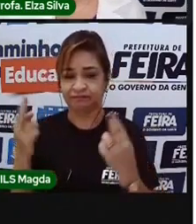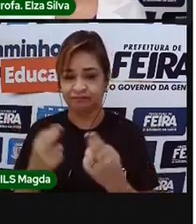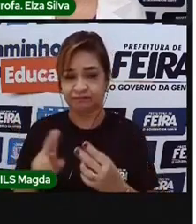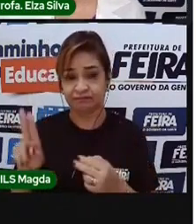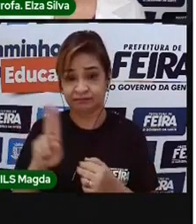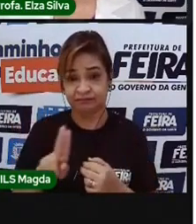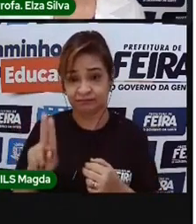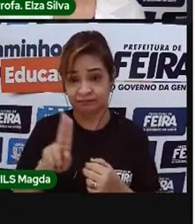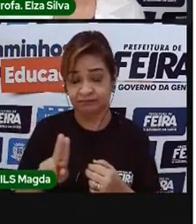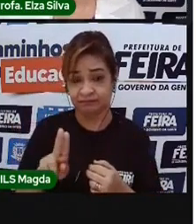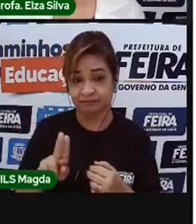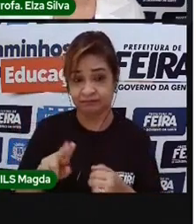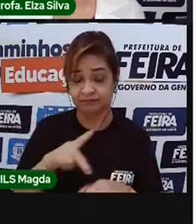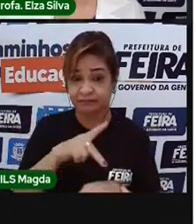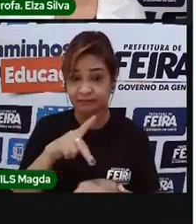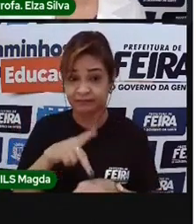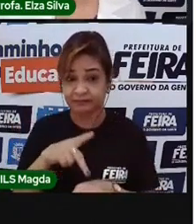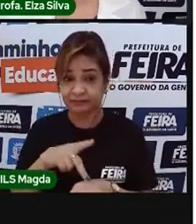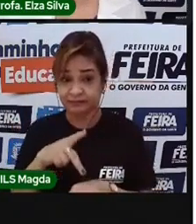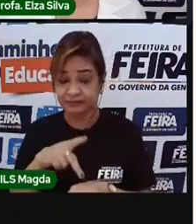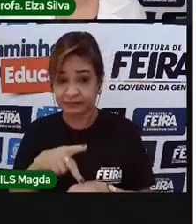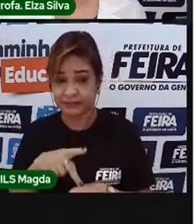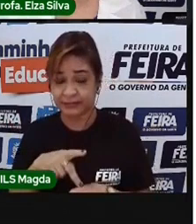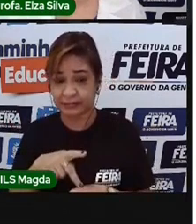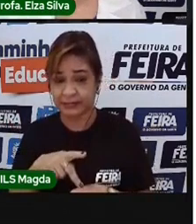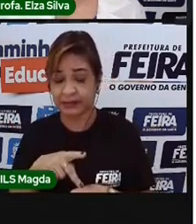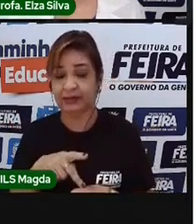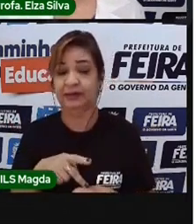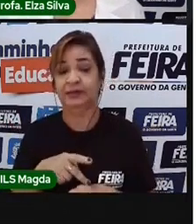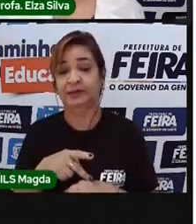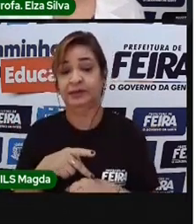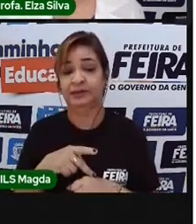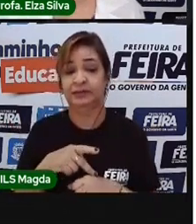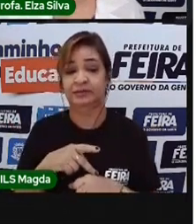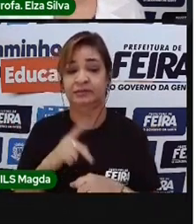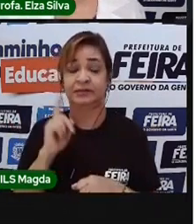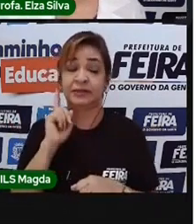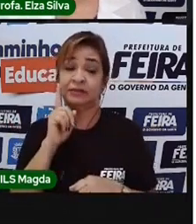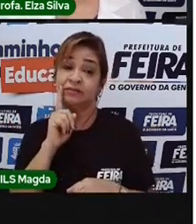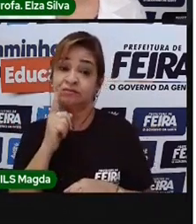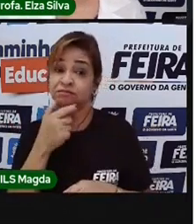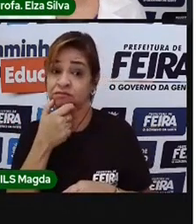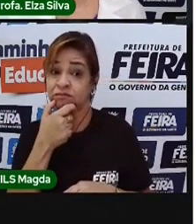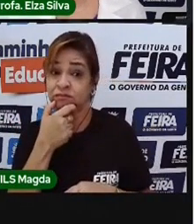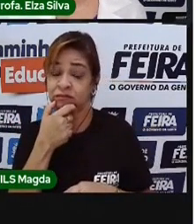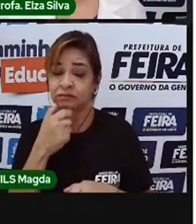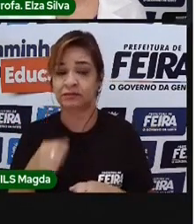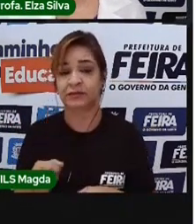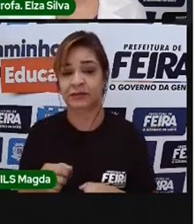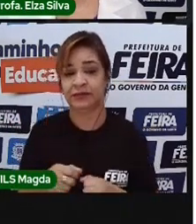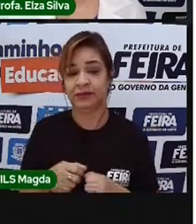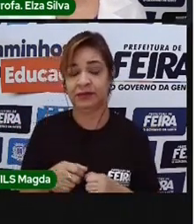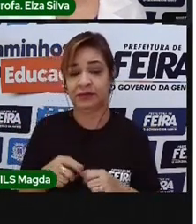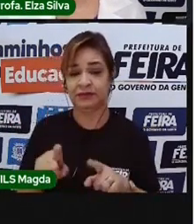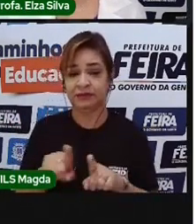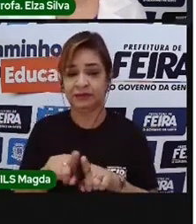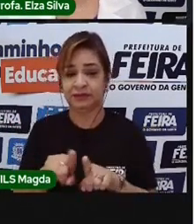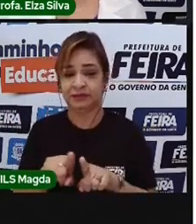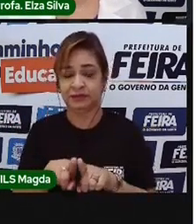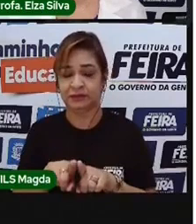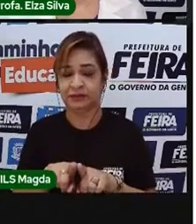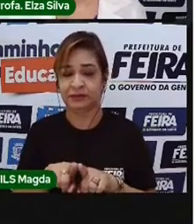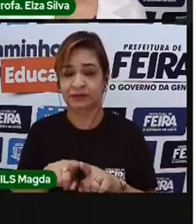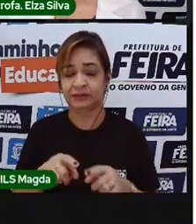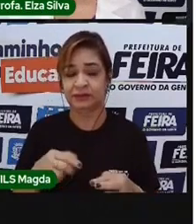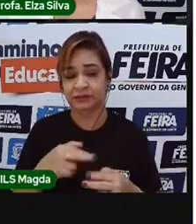que os países que falam no Reino Unido são a Inglaterra, a Escócia, a Irlanda e países de gás.